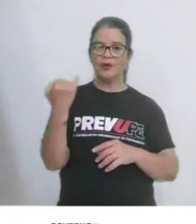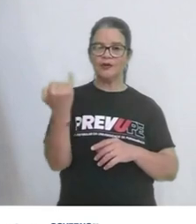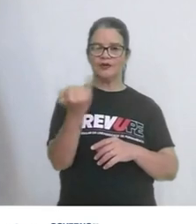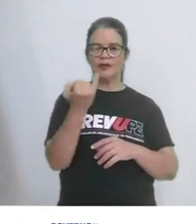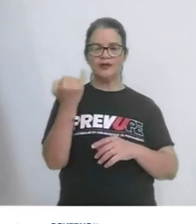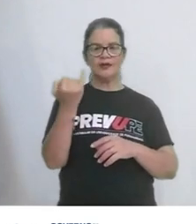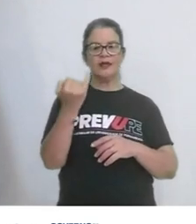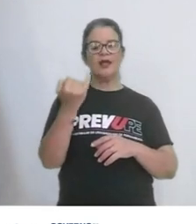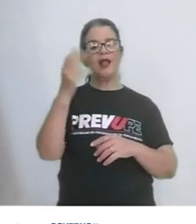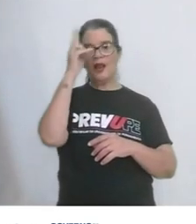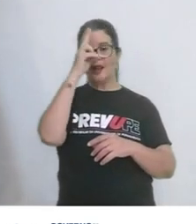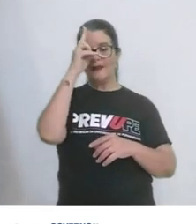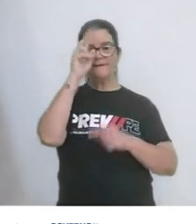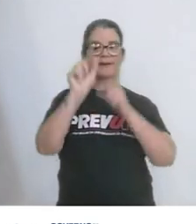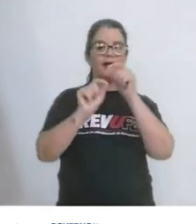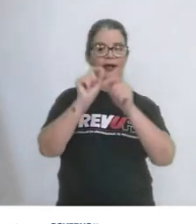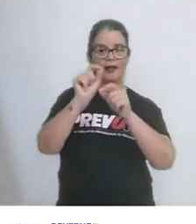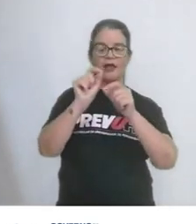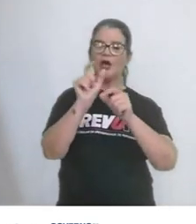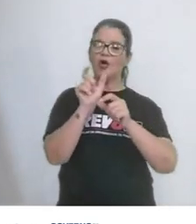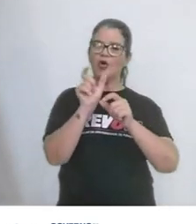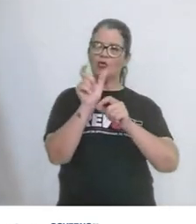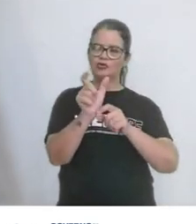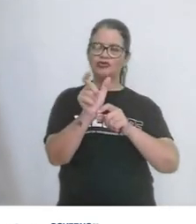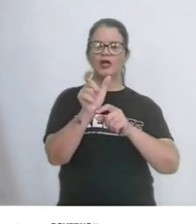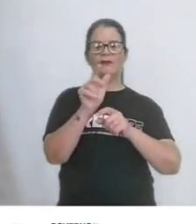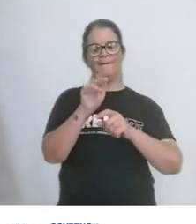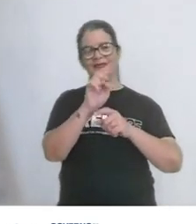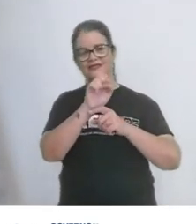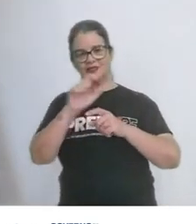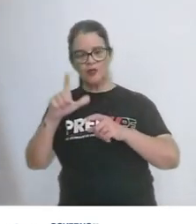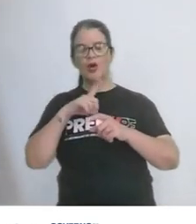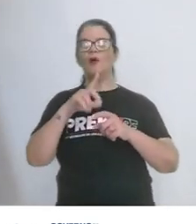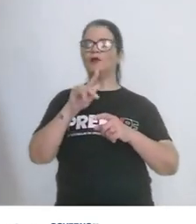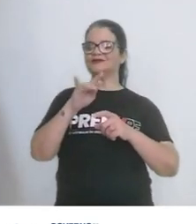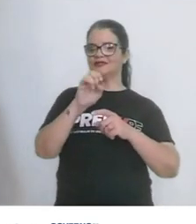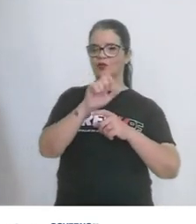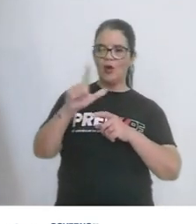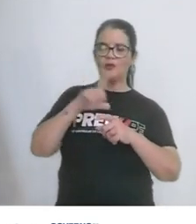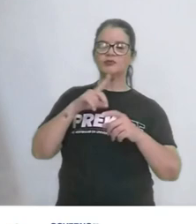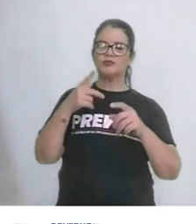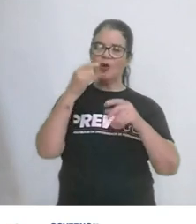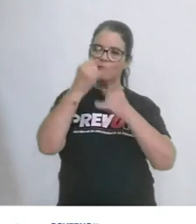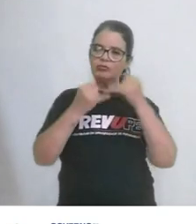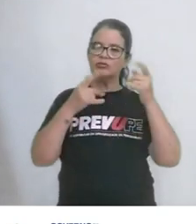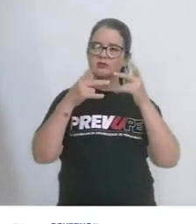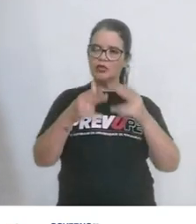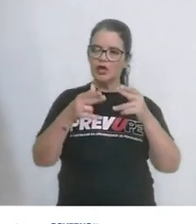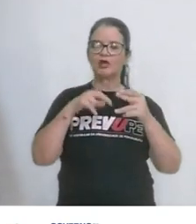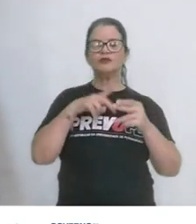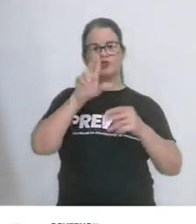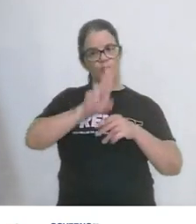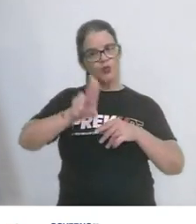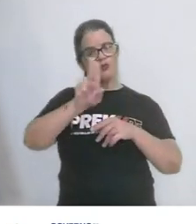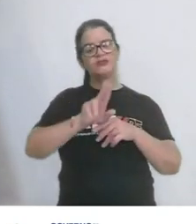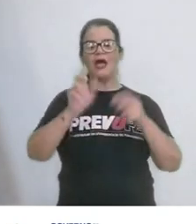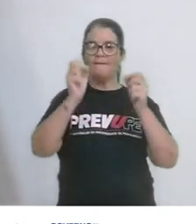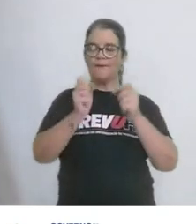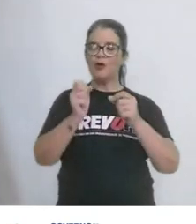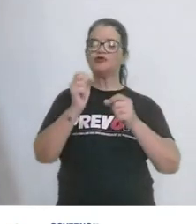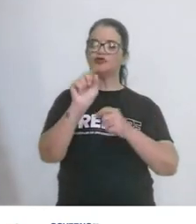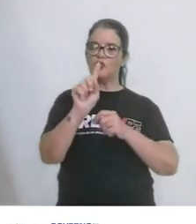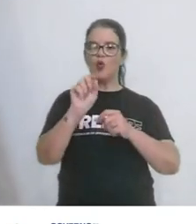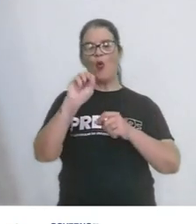relembrar que os termos percentual e percentual são sinônimos, então dá para usar um ou outro sem